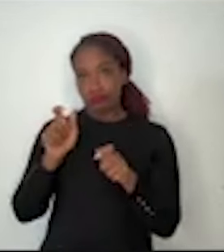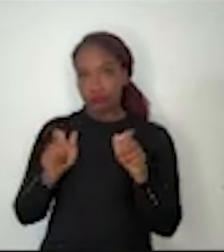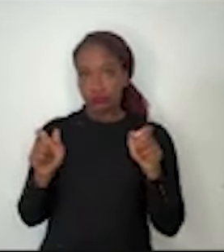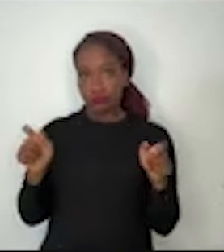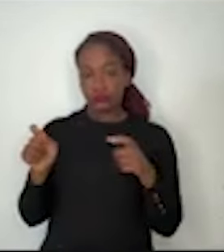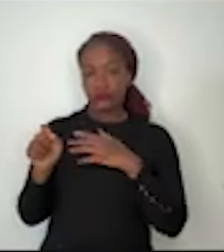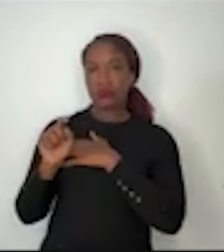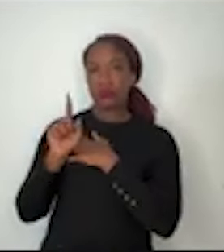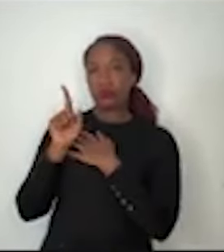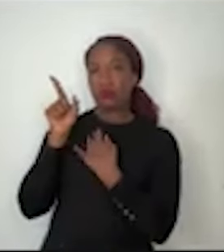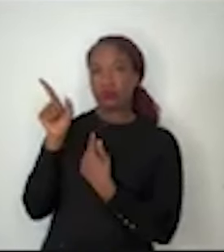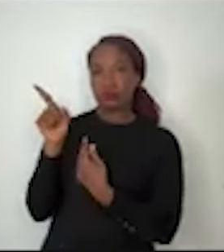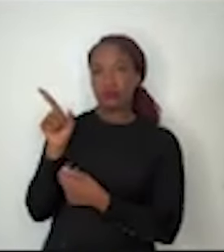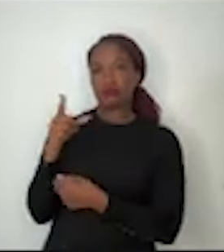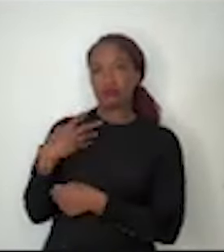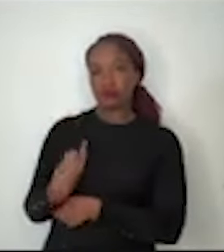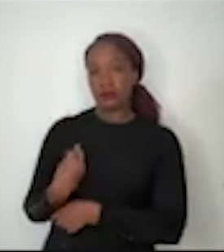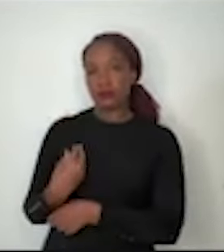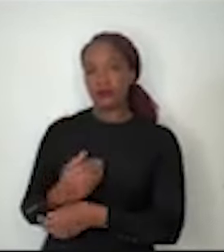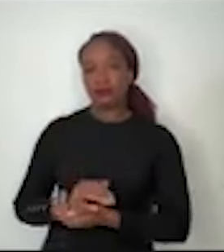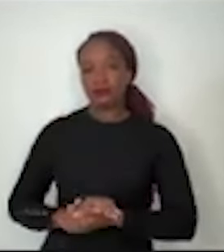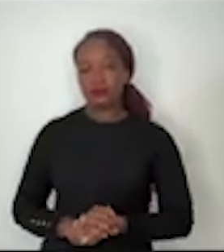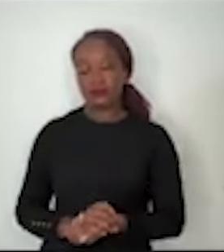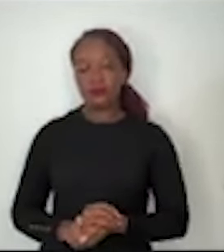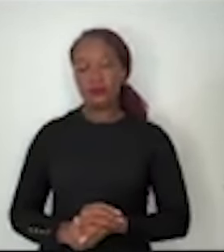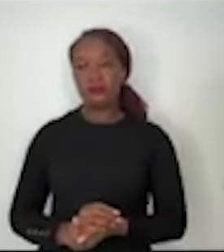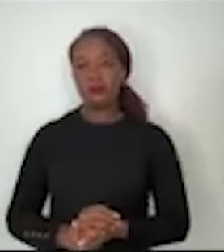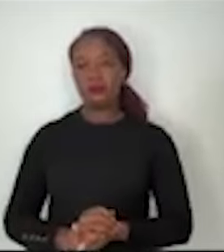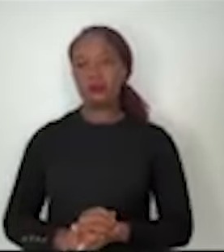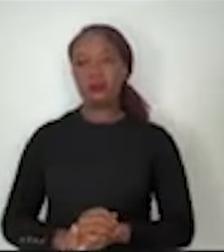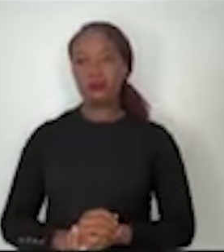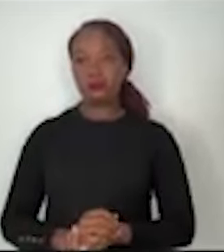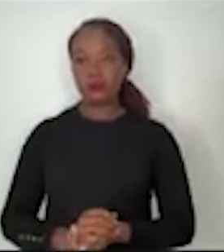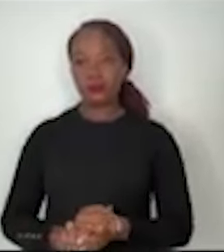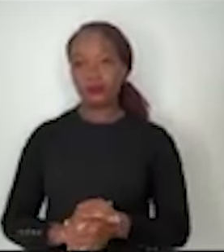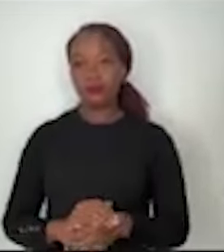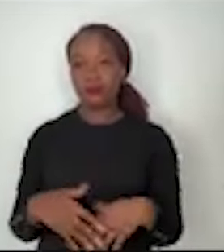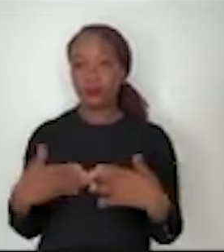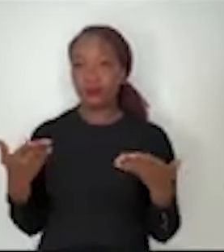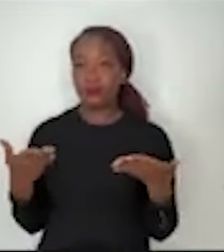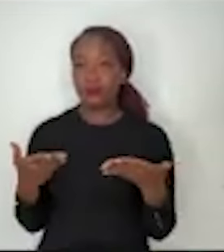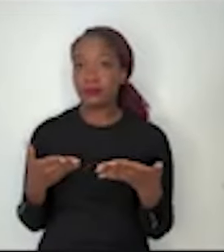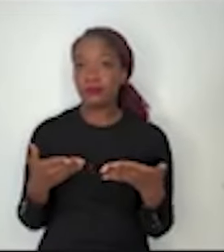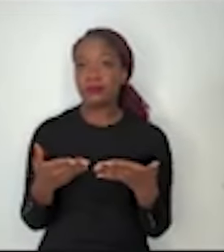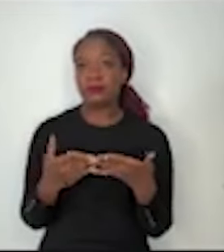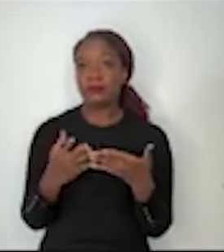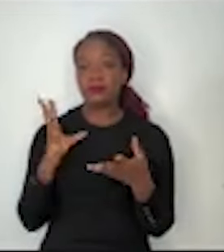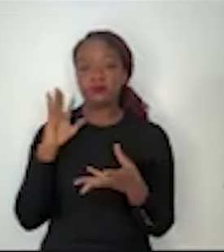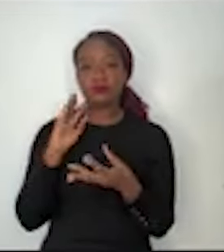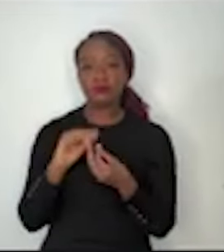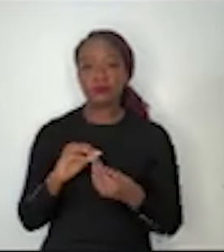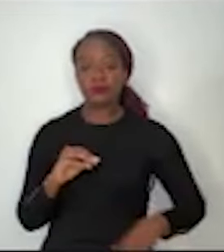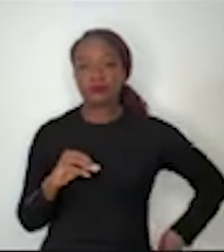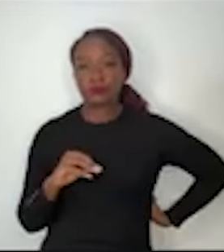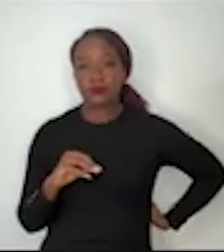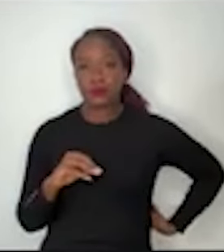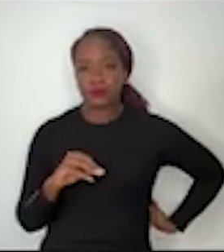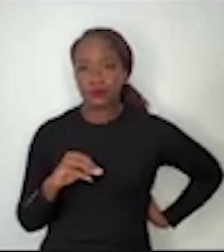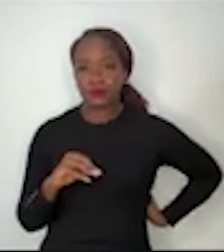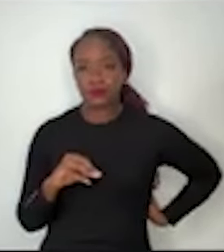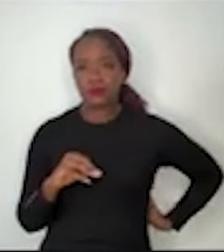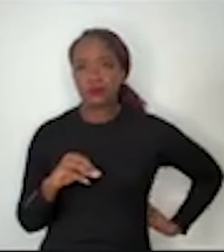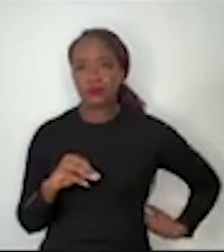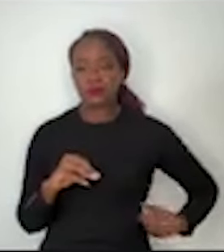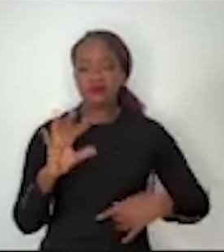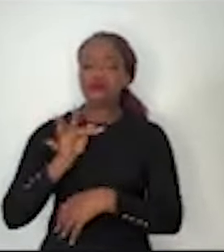E aqui, com isso, eu chego à conclusão por que o futuro é brasileiro. eu até acho